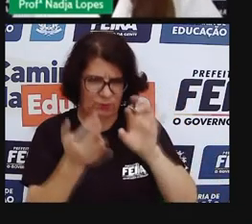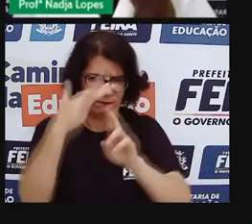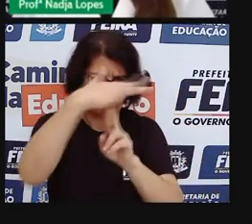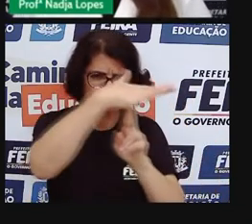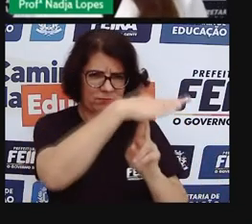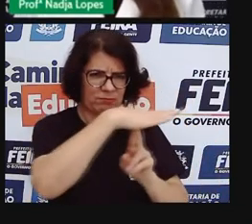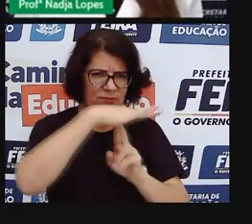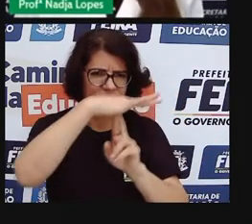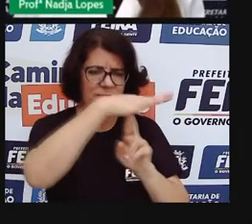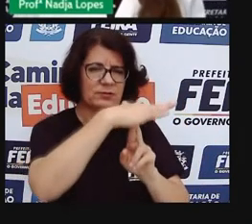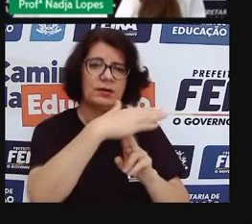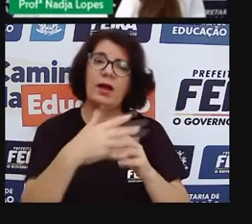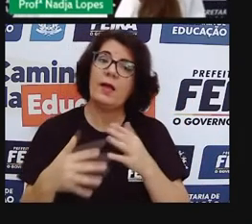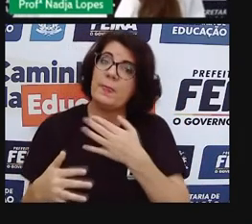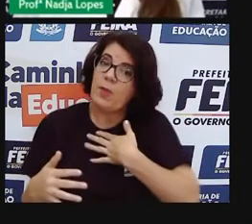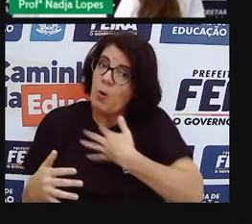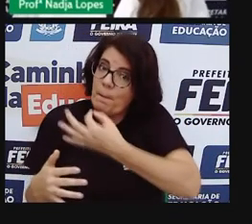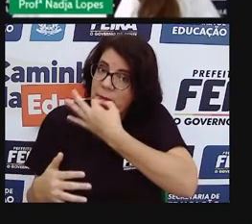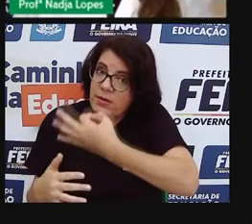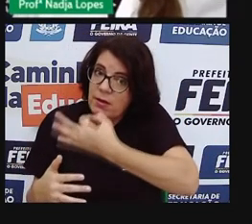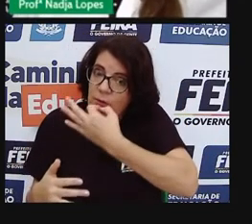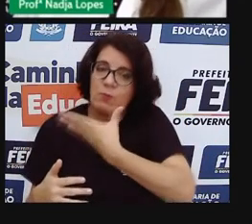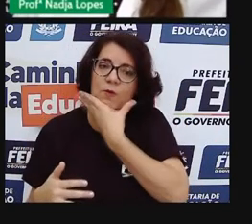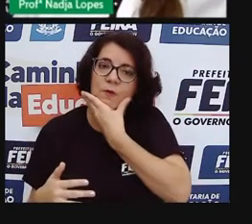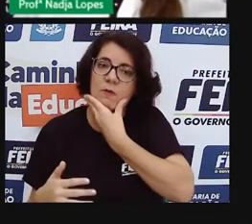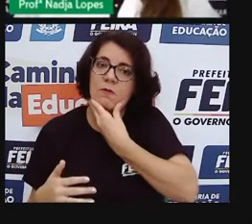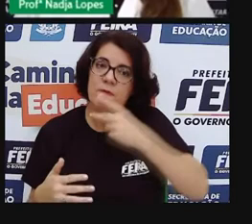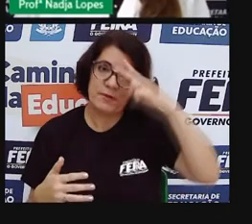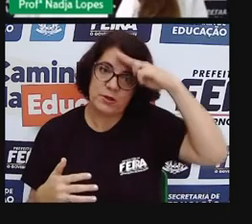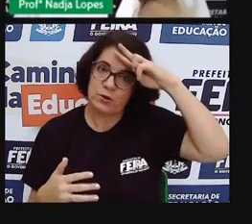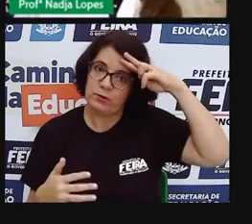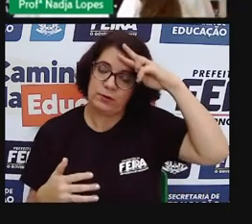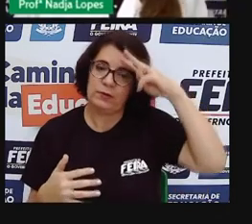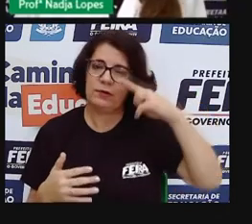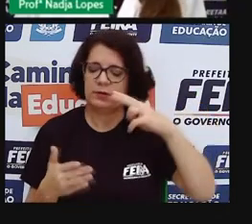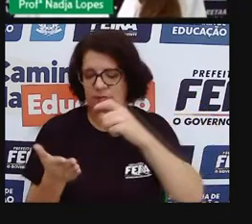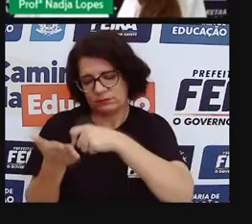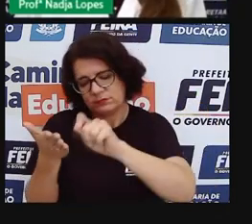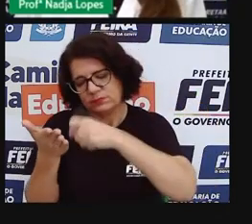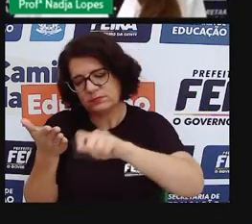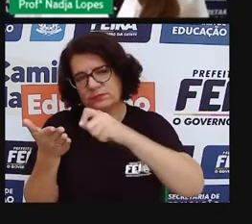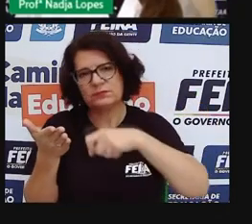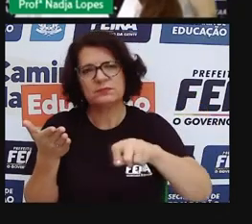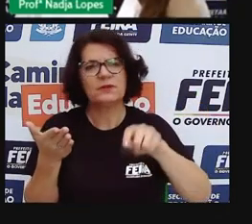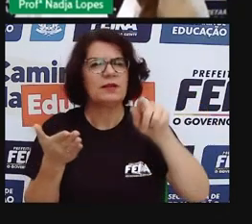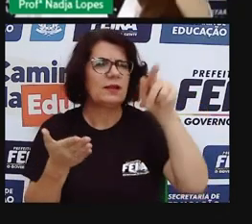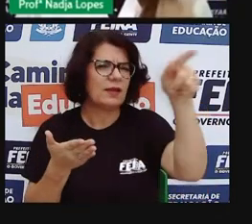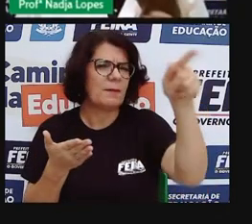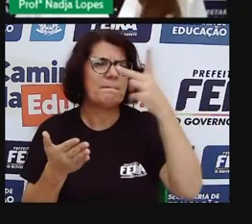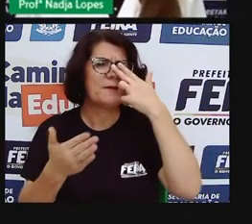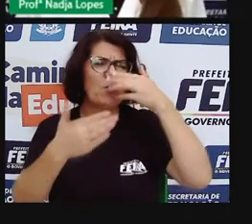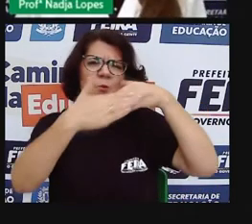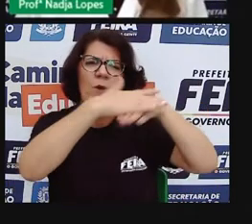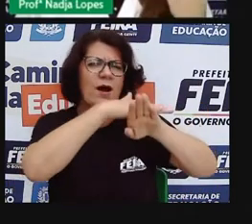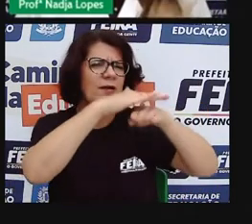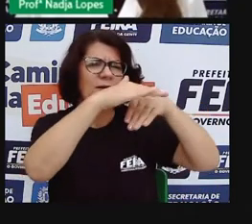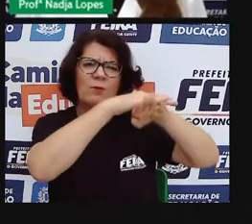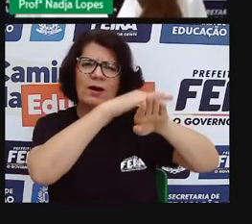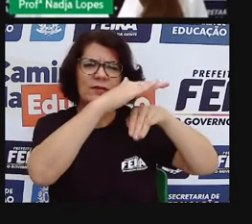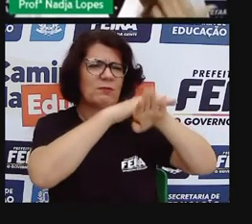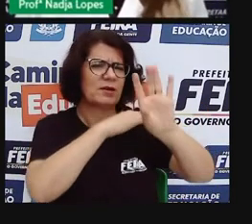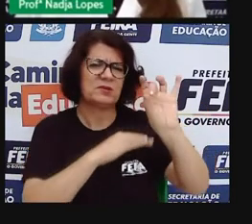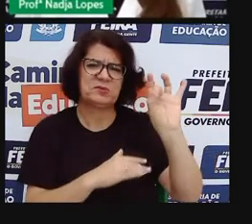Ele coloca que, por se transformar em um grande armazém, ele não considera mais